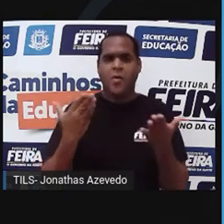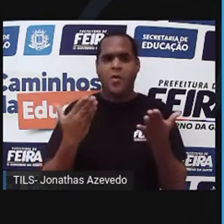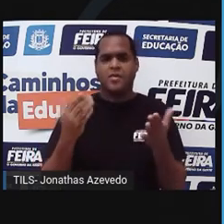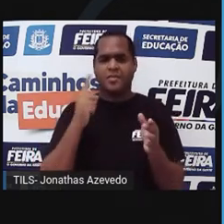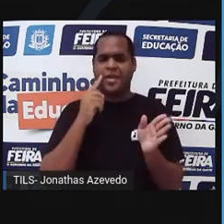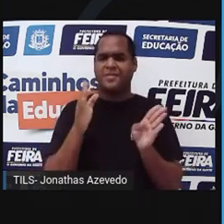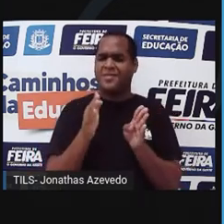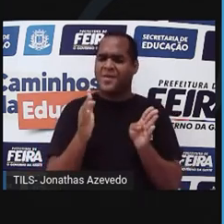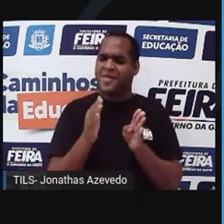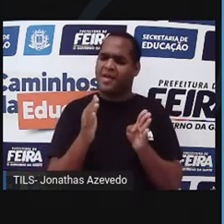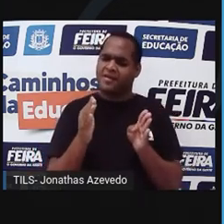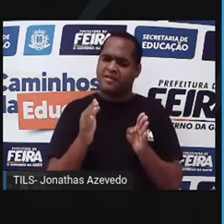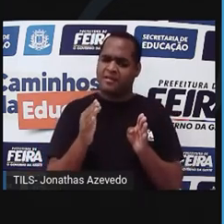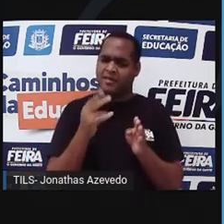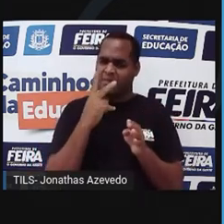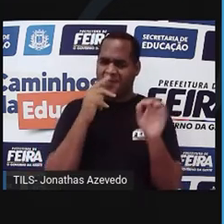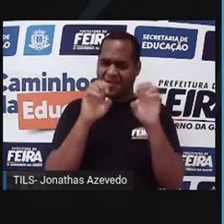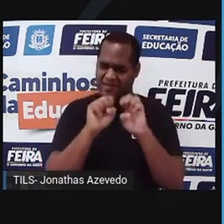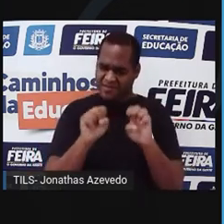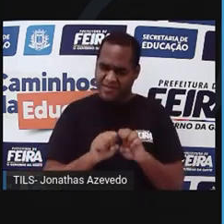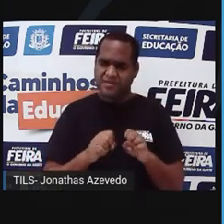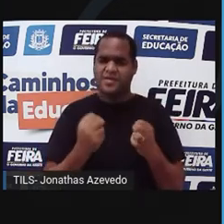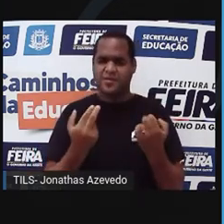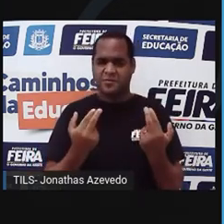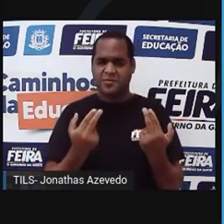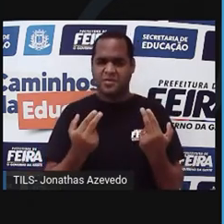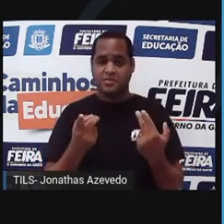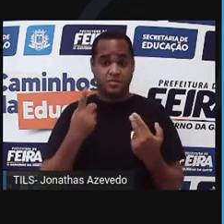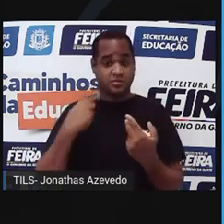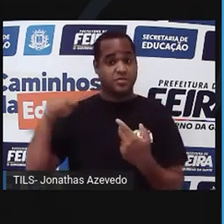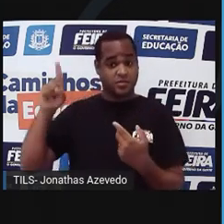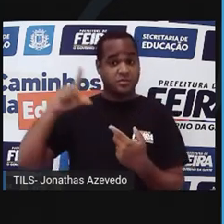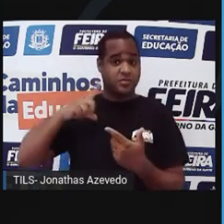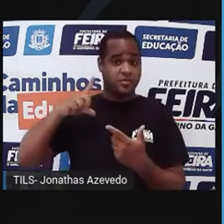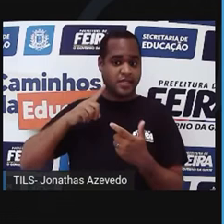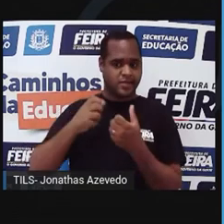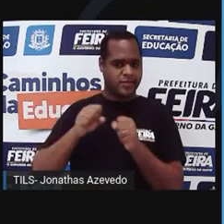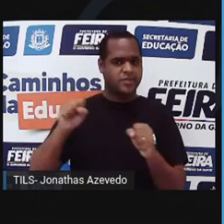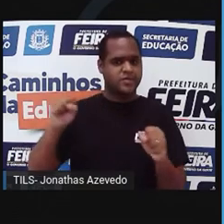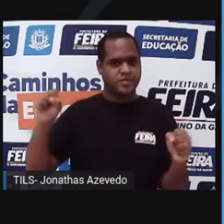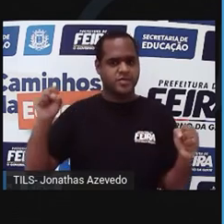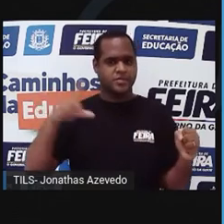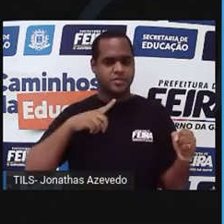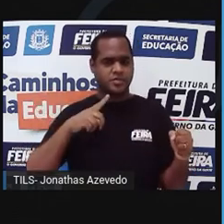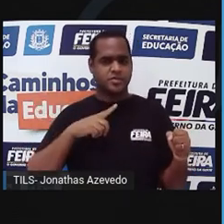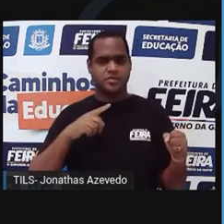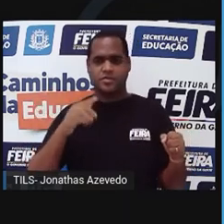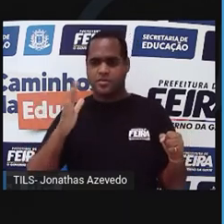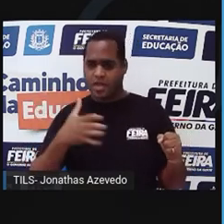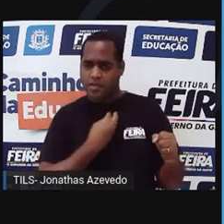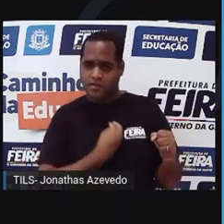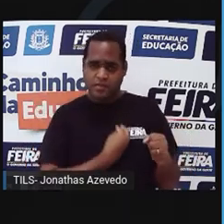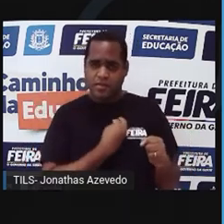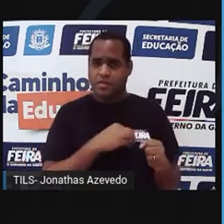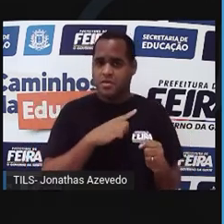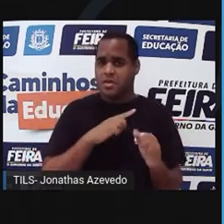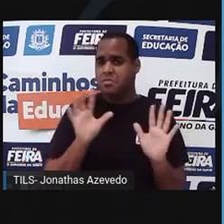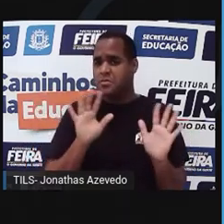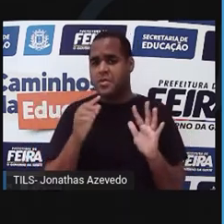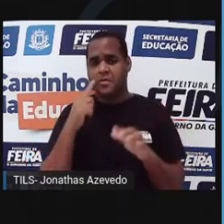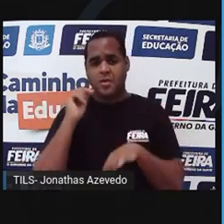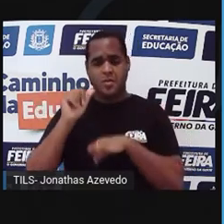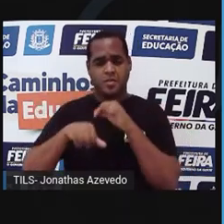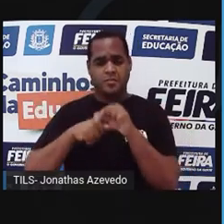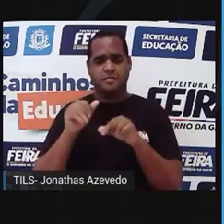pequena. Não é a mesma estrutura? Será que não já teve essa coexistência? Ou esse ser não já existiu? Será que não houve